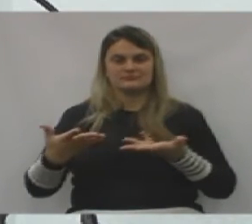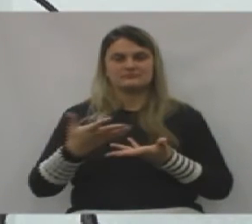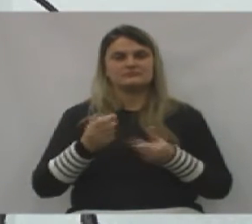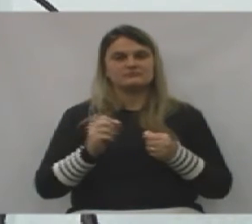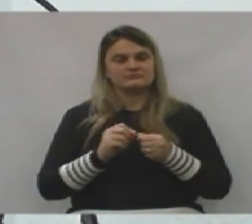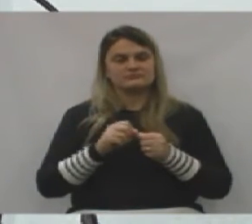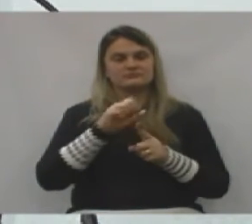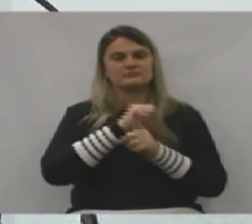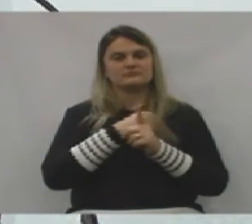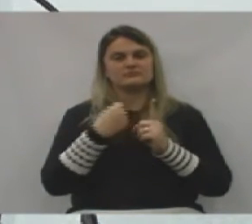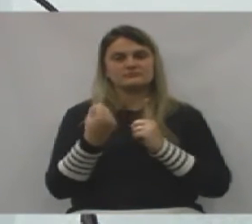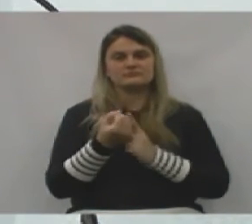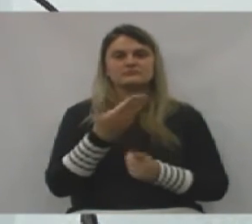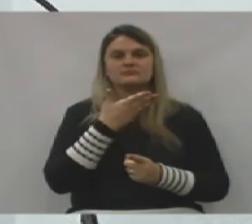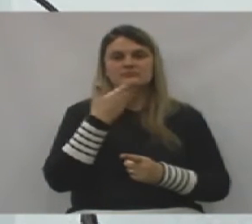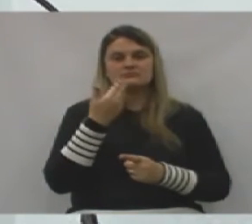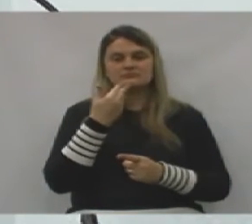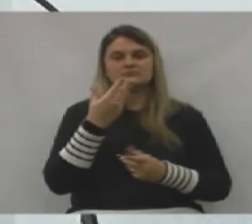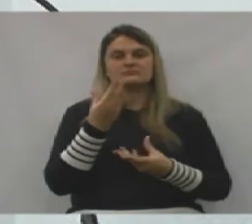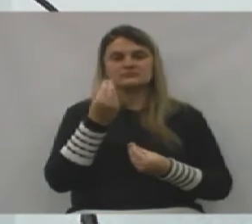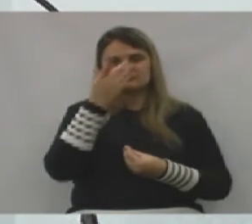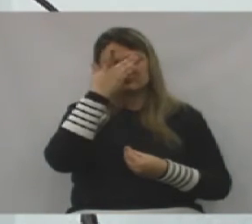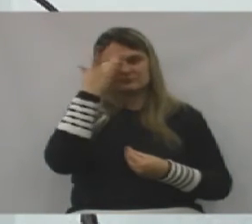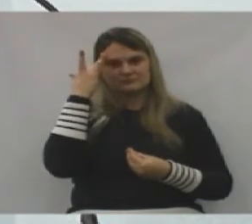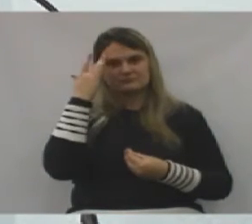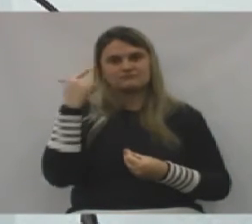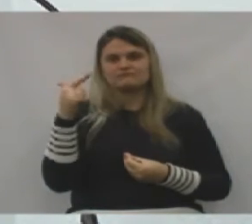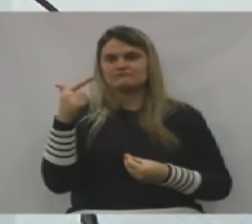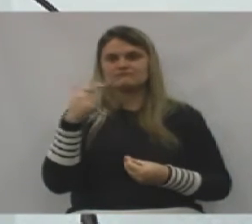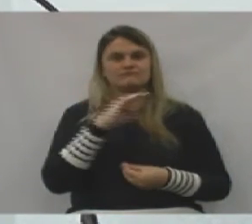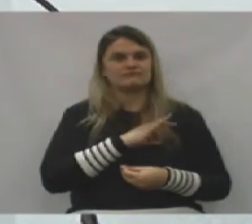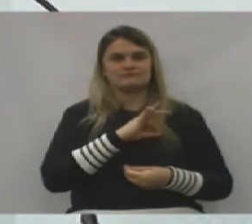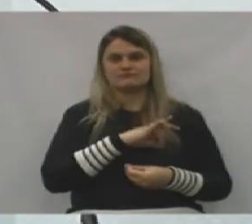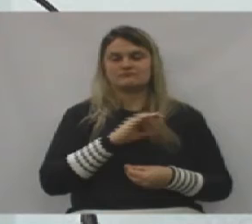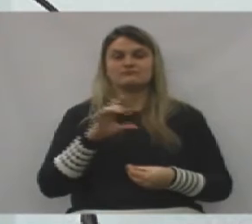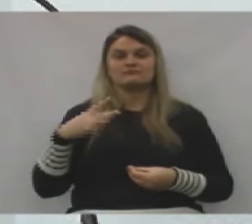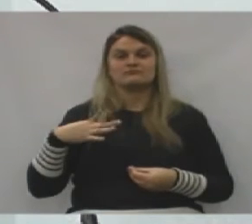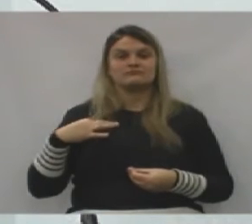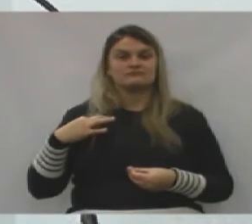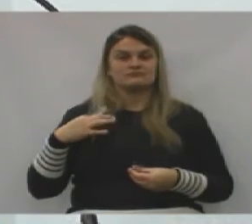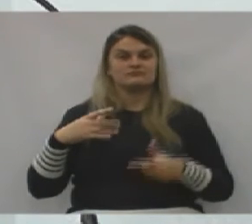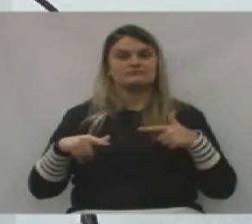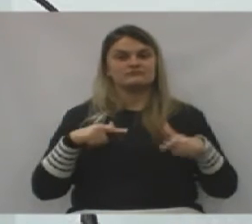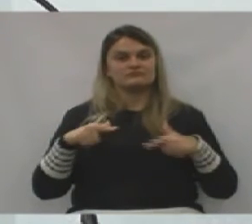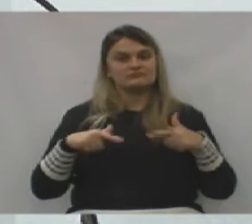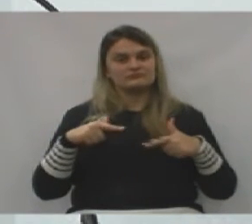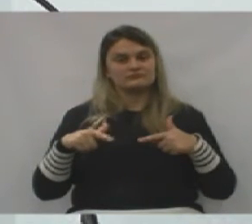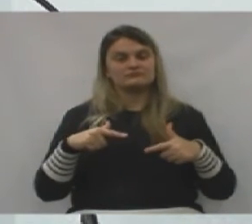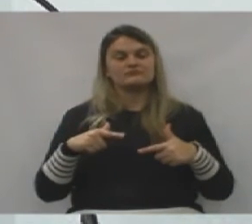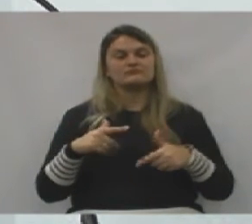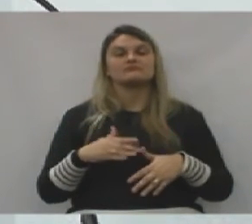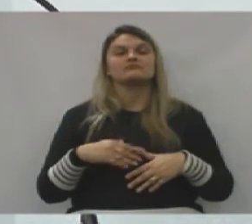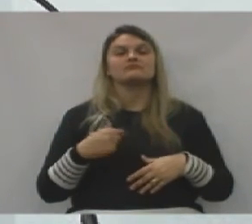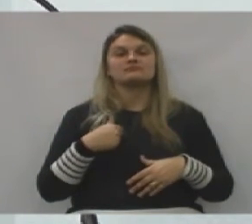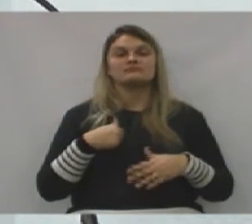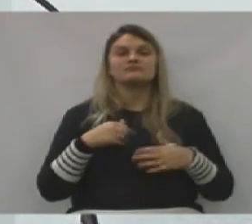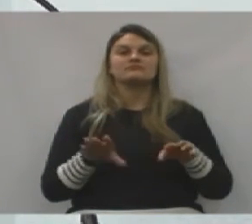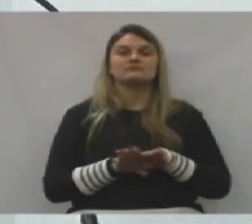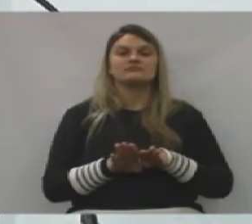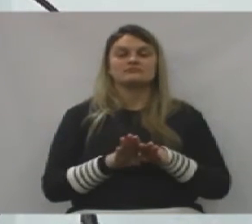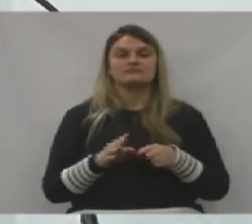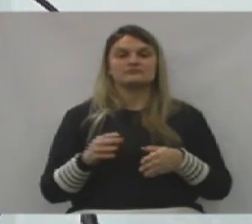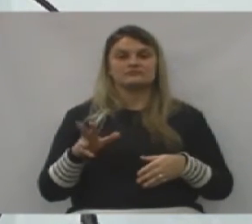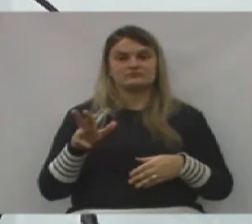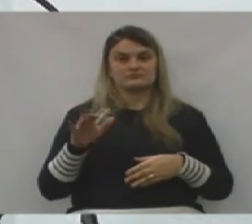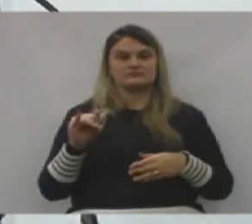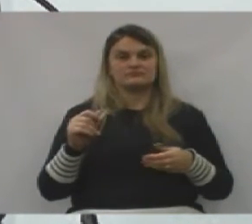fazer uma sociedade melhor, muita gente sem remuneração, muita gente como voluntário, eu até quando estou indo